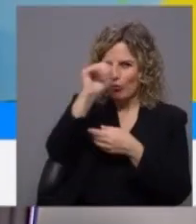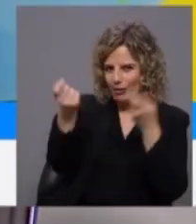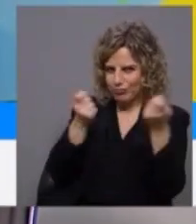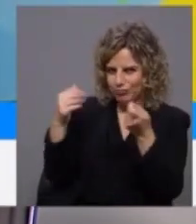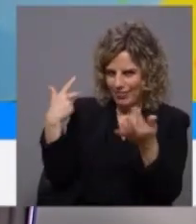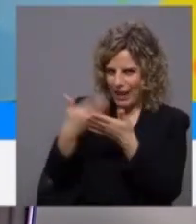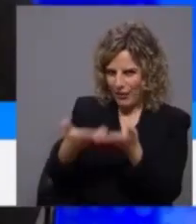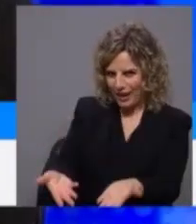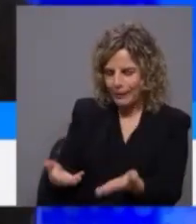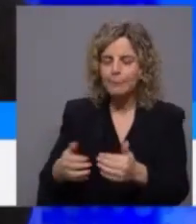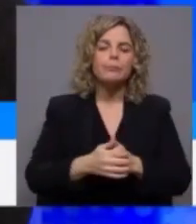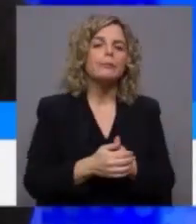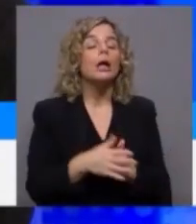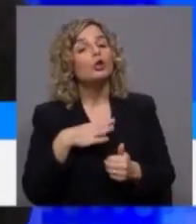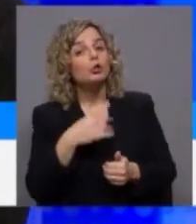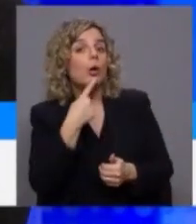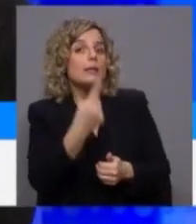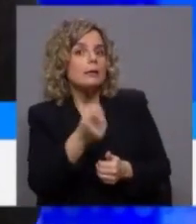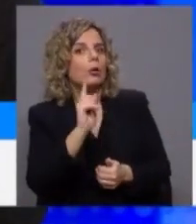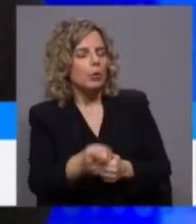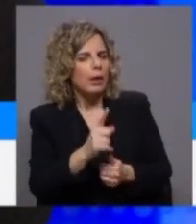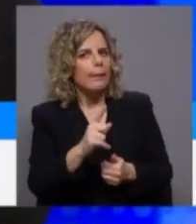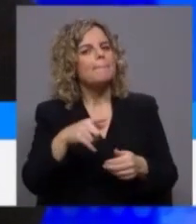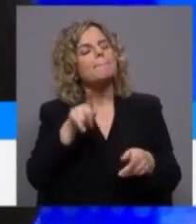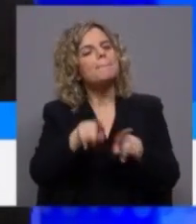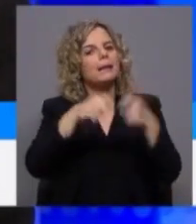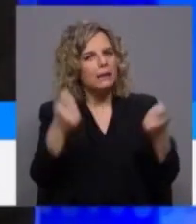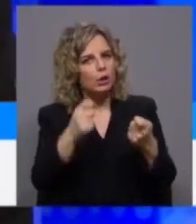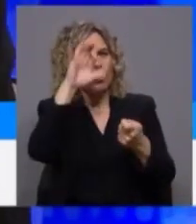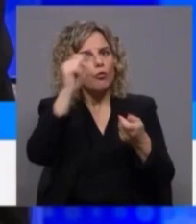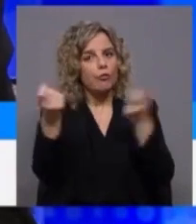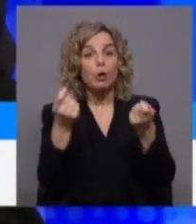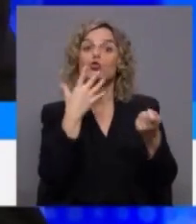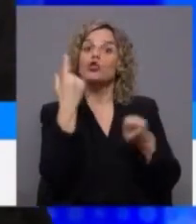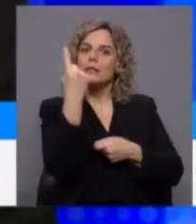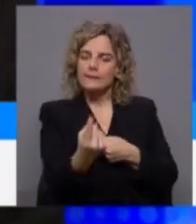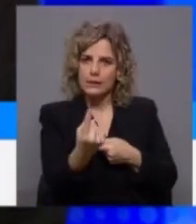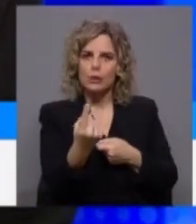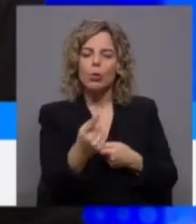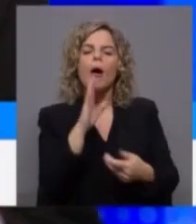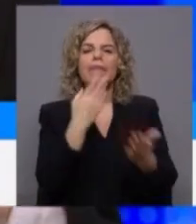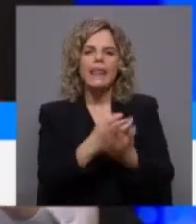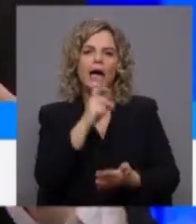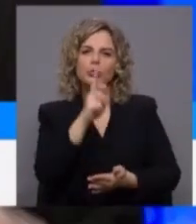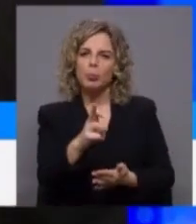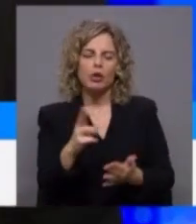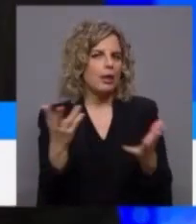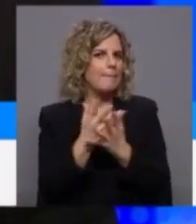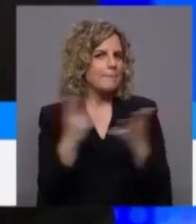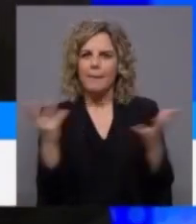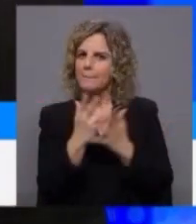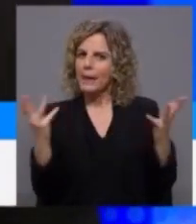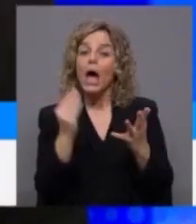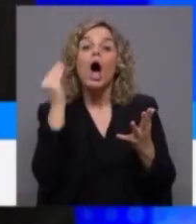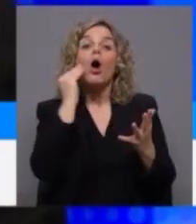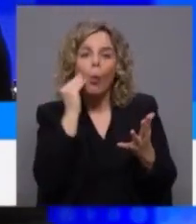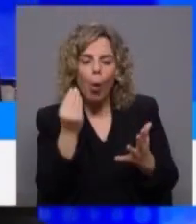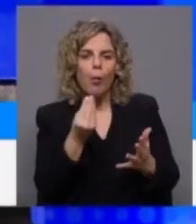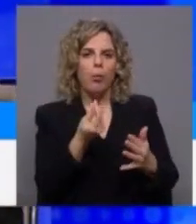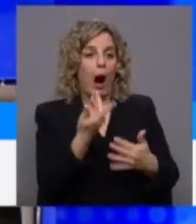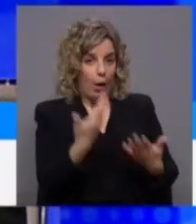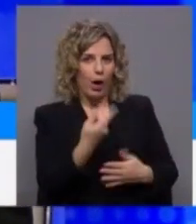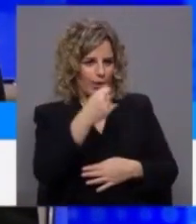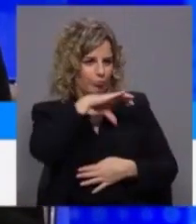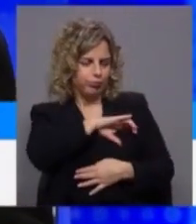estou a dizer é que um partido a governar sozinho não conseguirá dar respostas ao problema de como é que Portugal sai de uma armadilha de salários baixos,